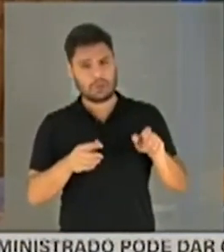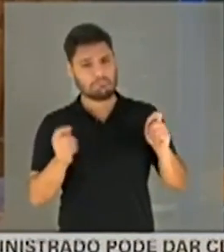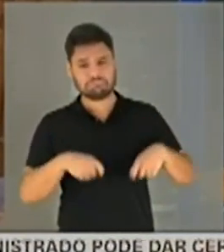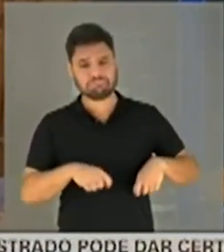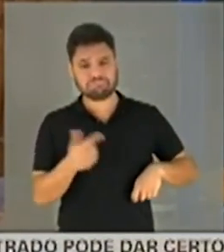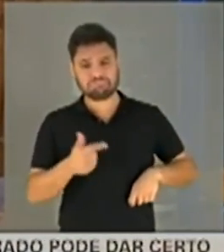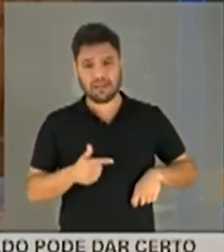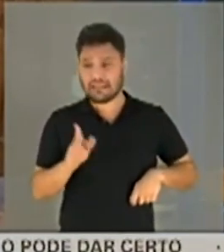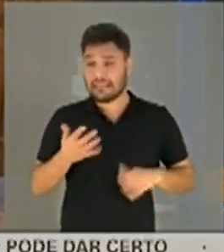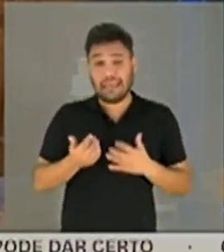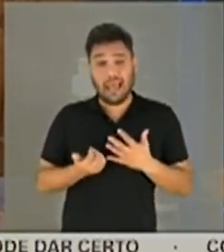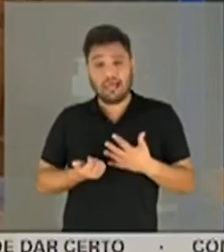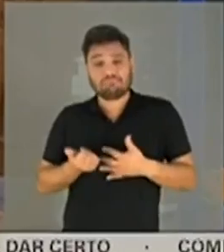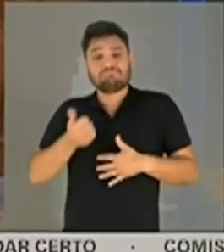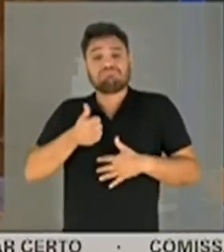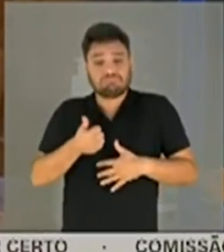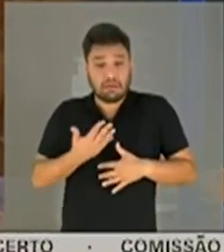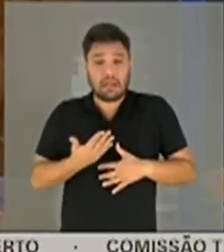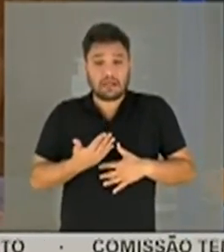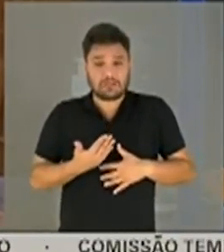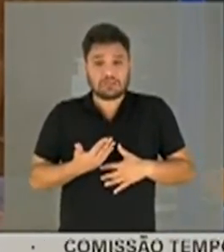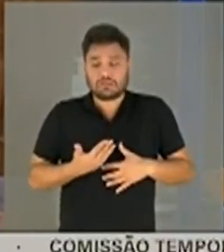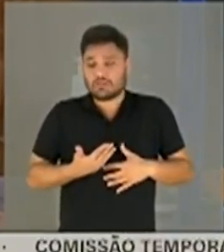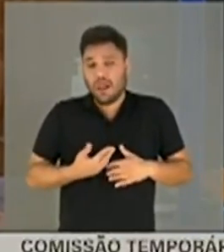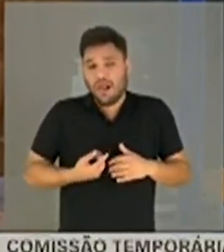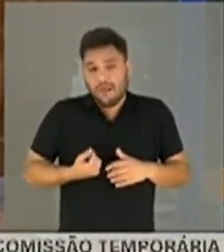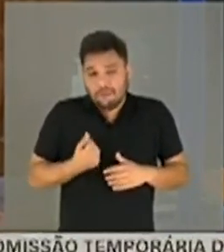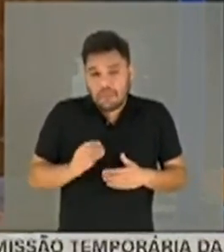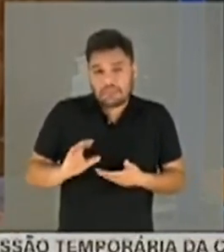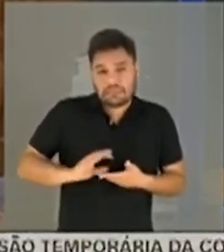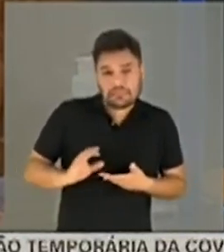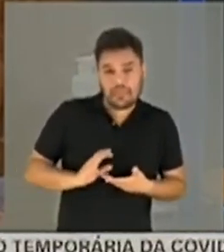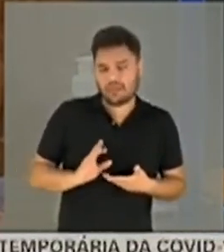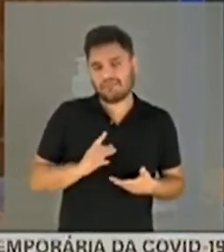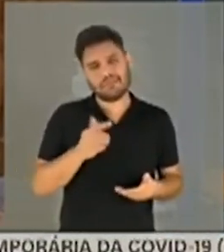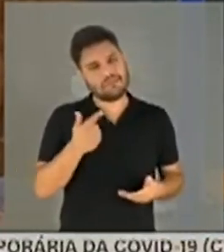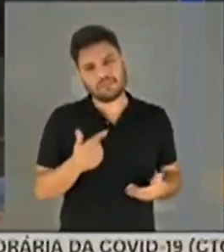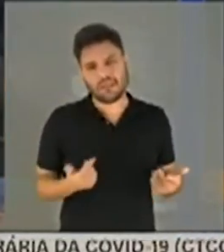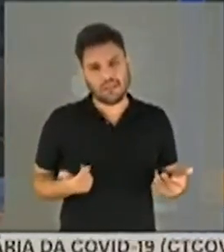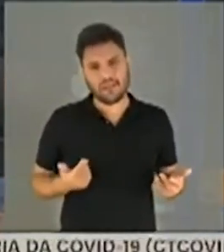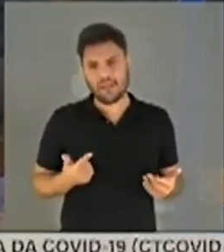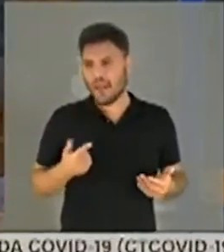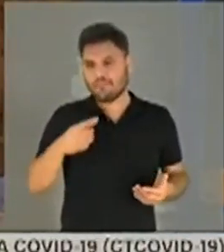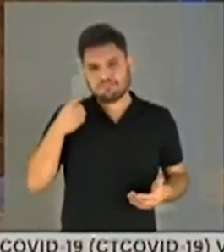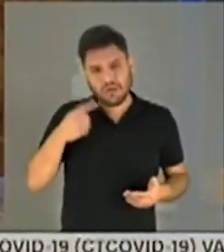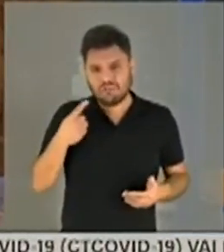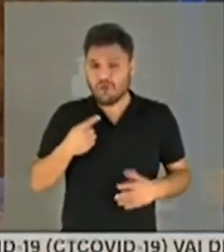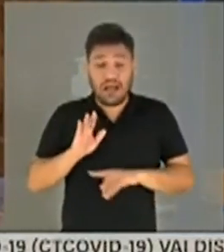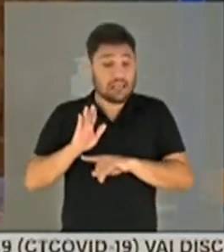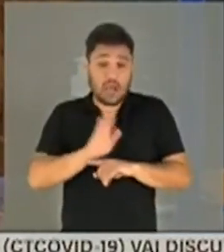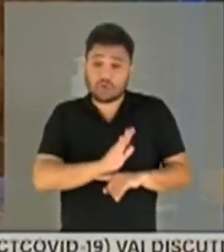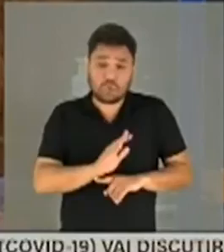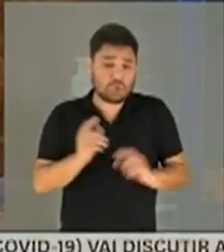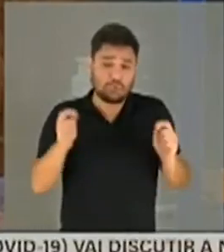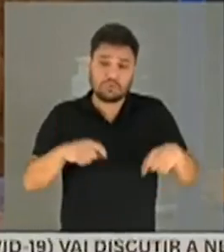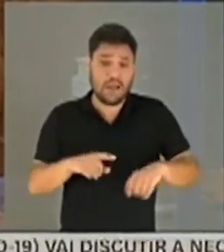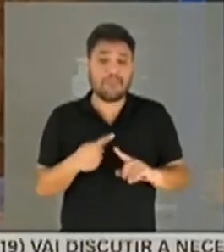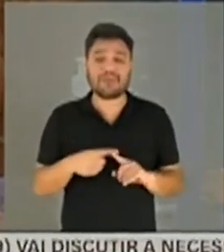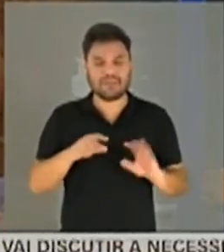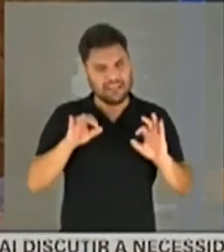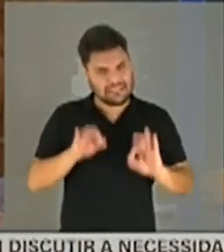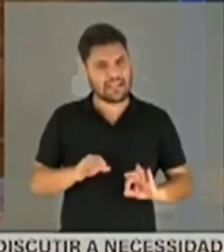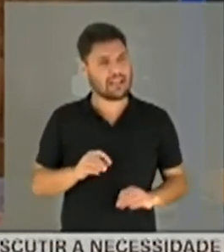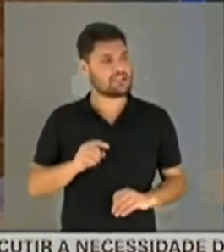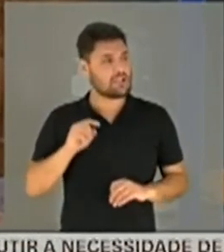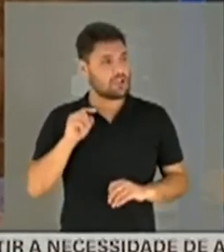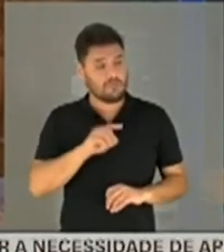interessada em ter vantagem financeira. E aí não tem, com todo respeito à defesa, não tem advogado que salve. Porque eu tenho certeza que o senhor